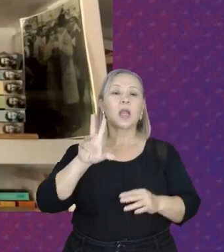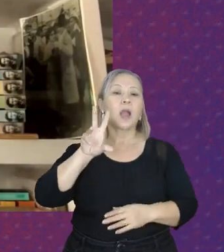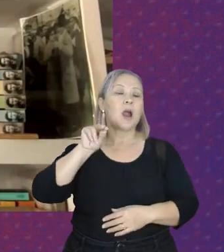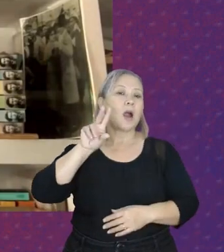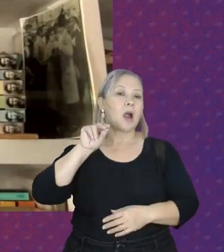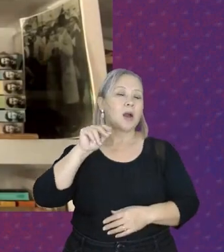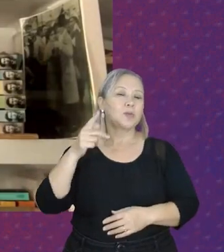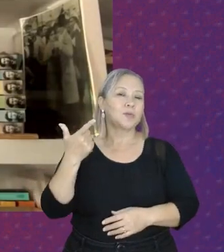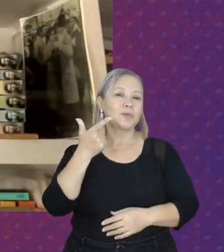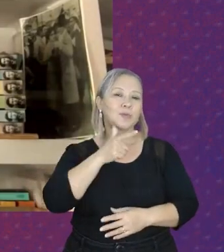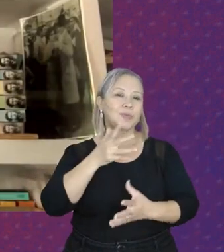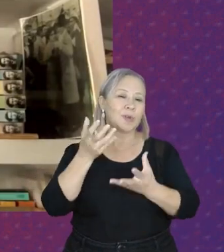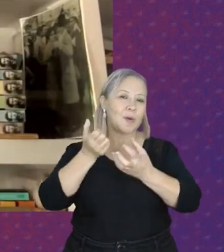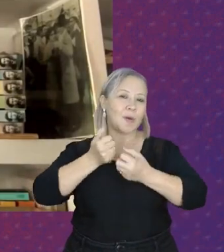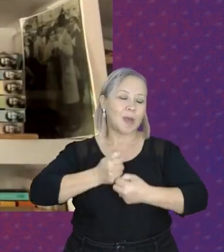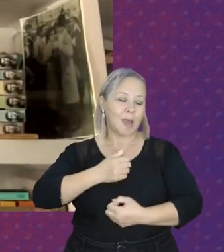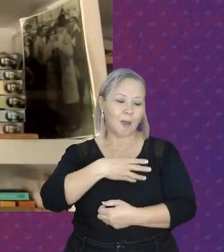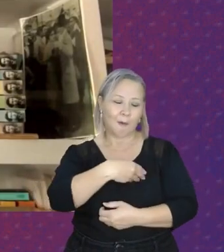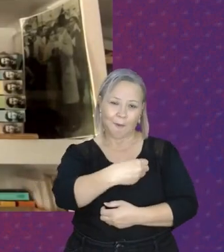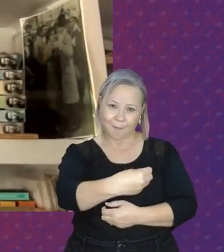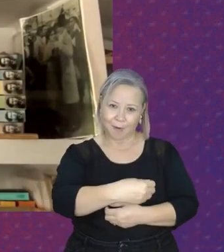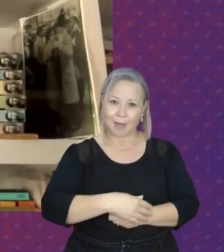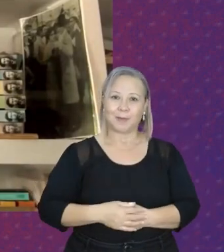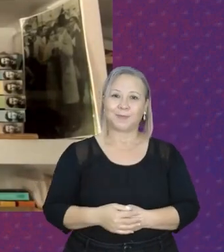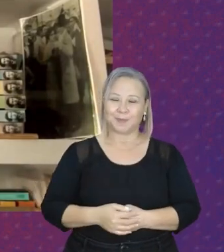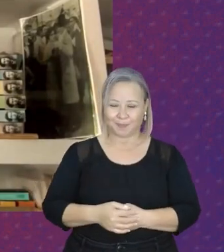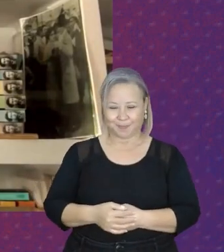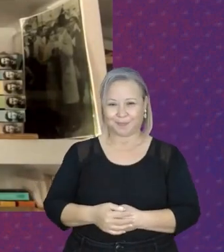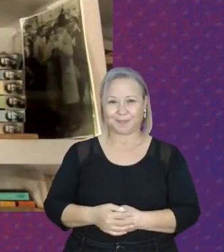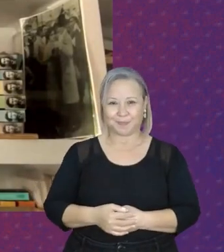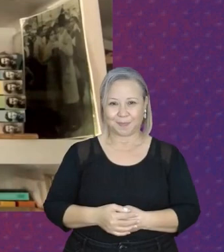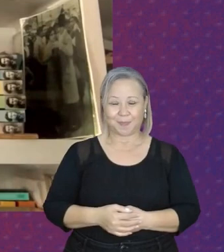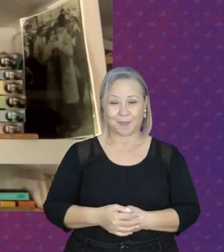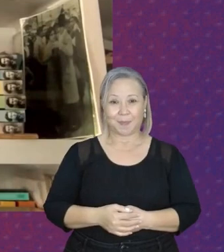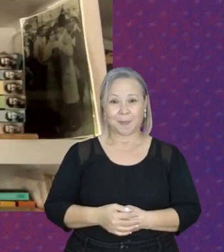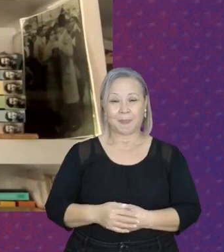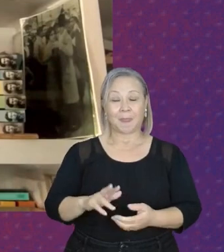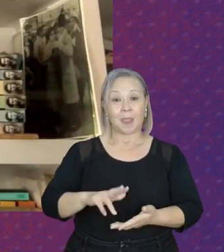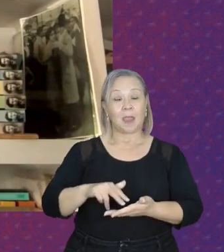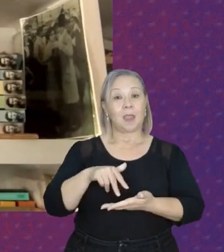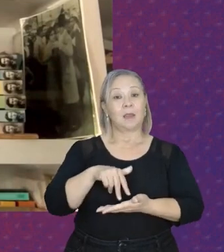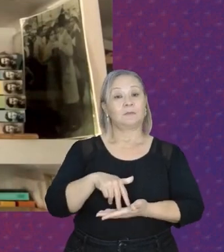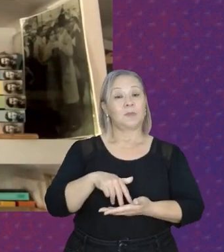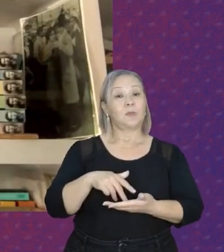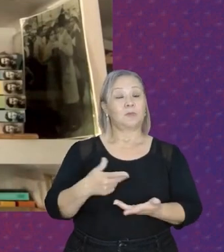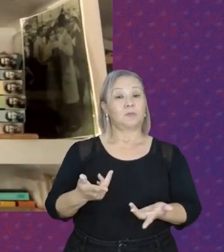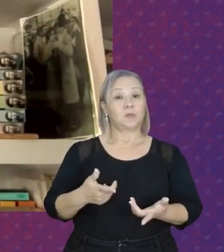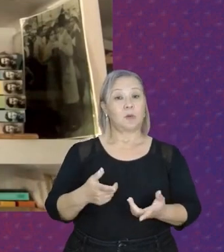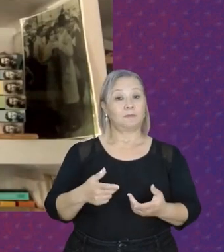muitos anos do meu filho e estou usando óculos. Atrás de mim